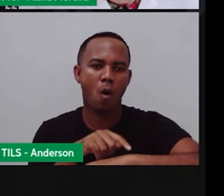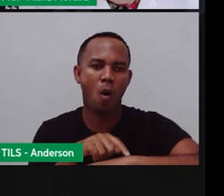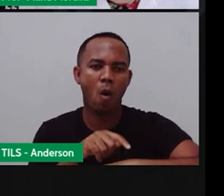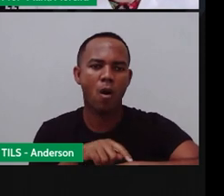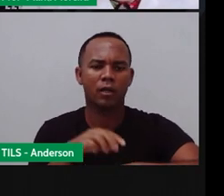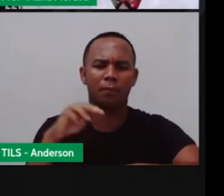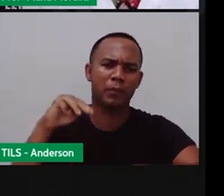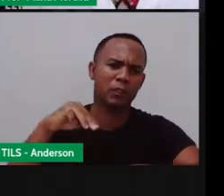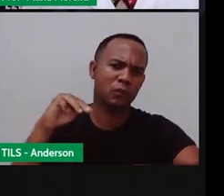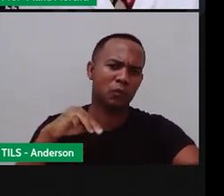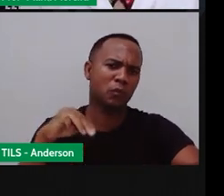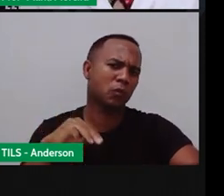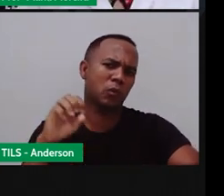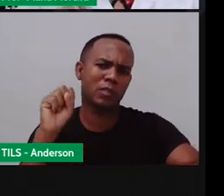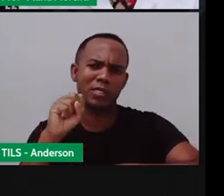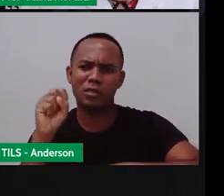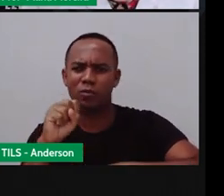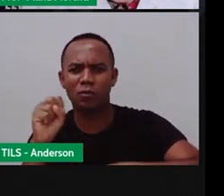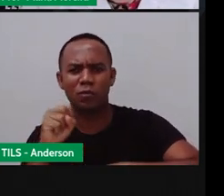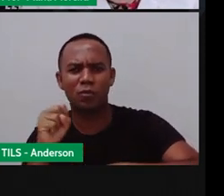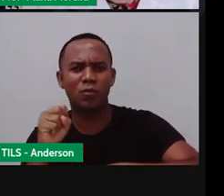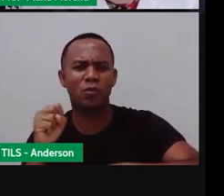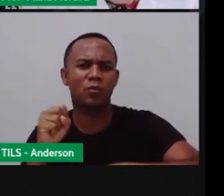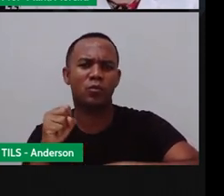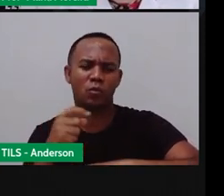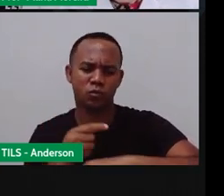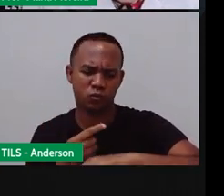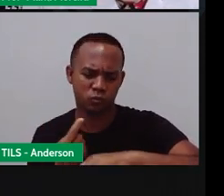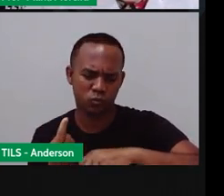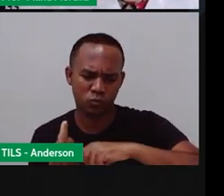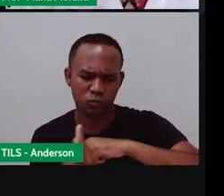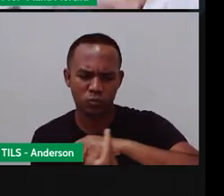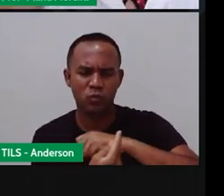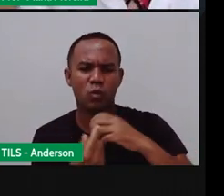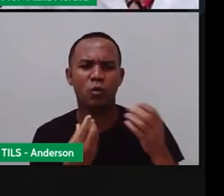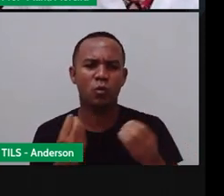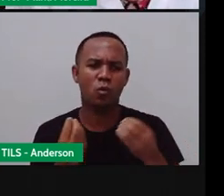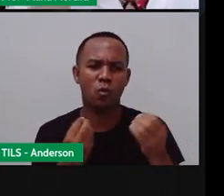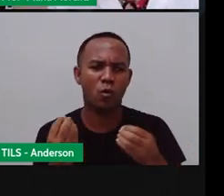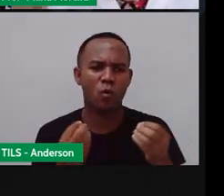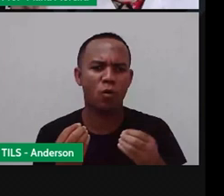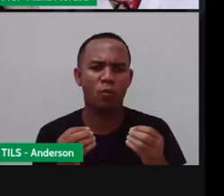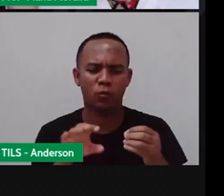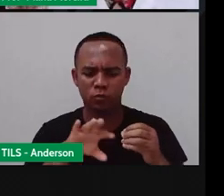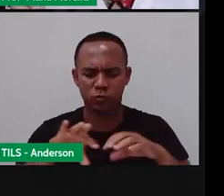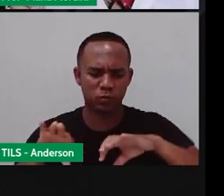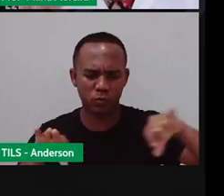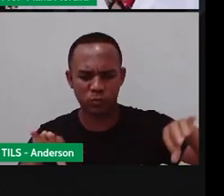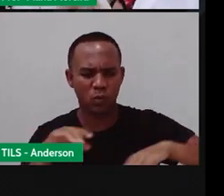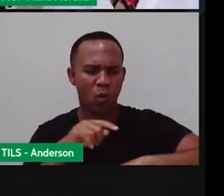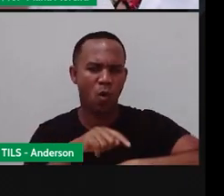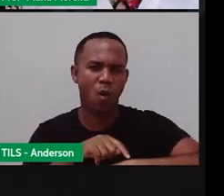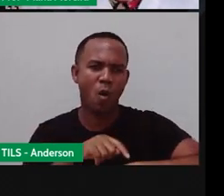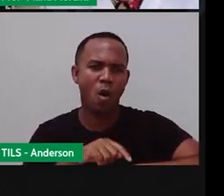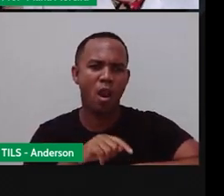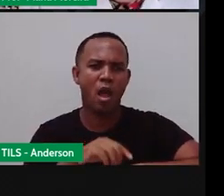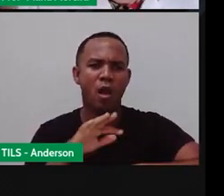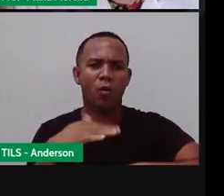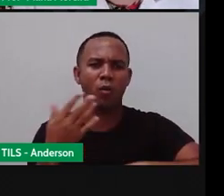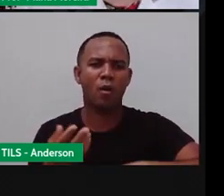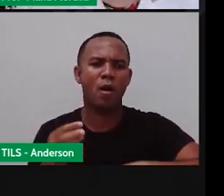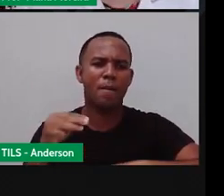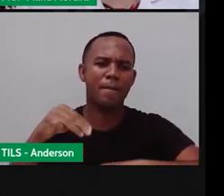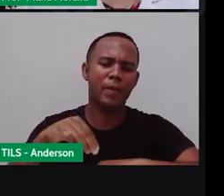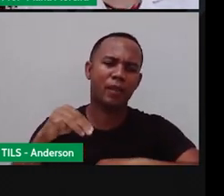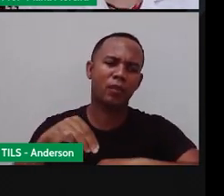Lembra que a gente fez o relógio? Fala daquele relógio que a gente fez, da divisão da hora em minutos, da divisão do